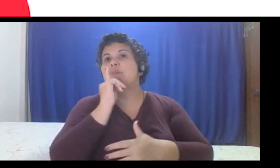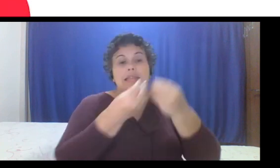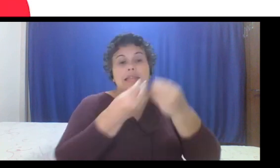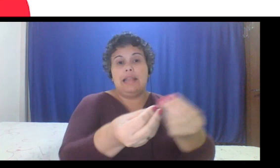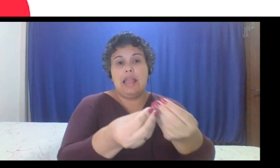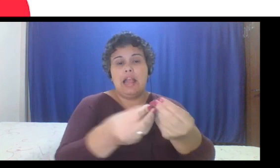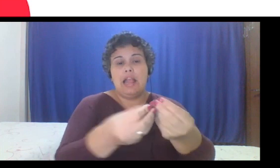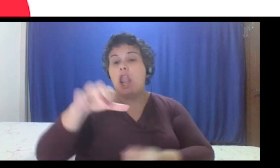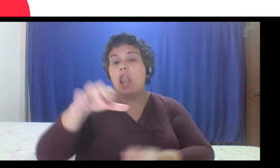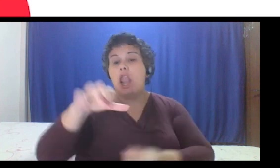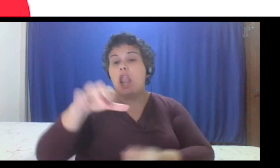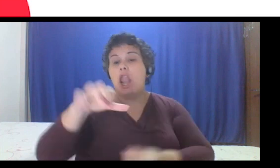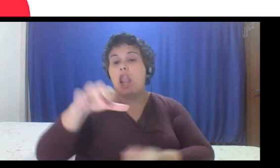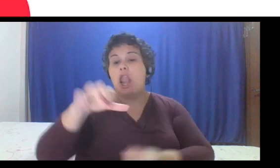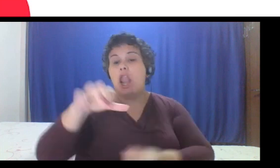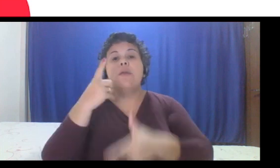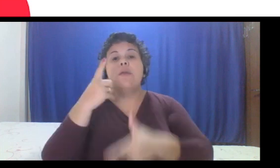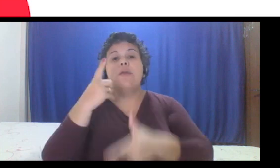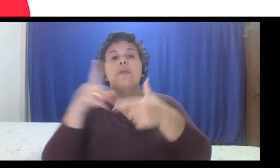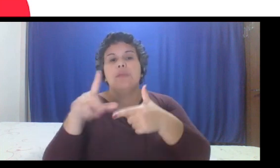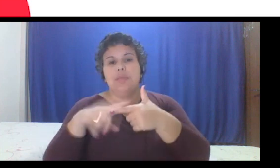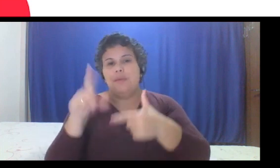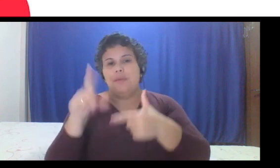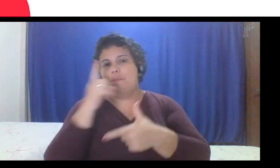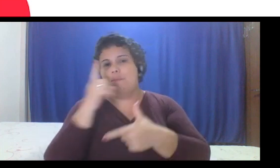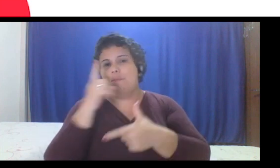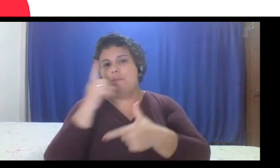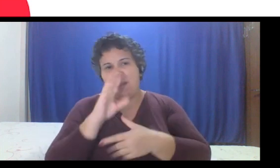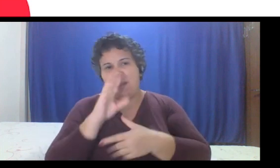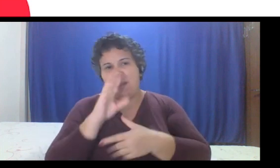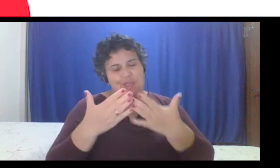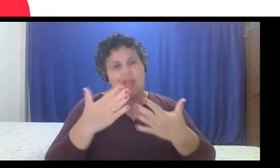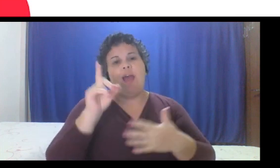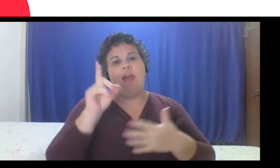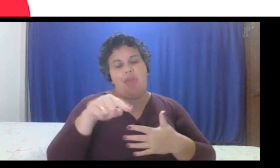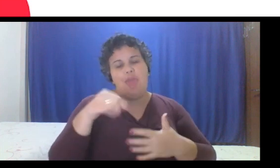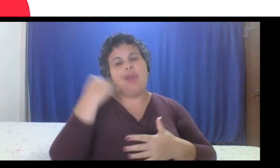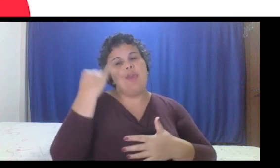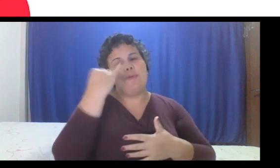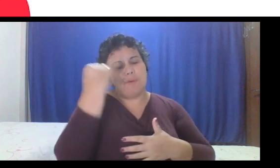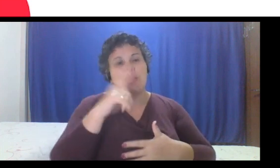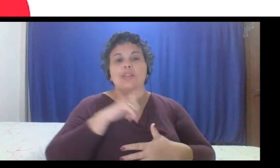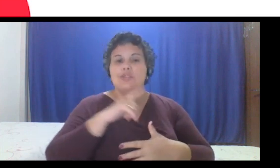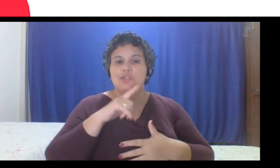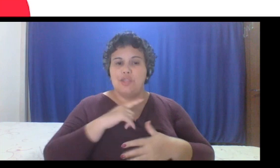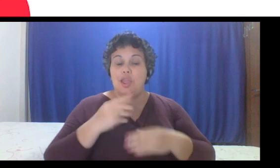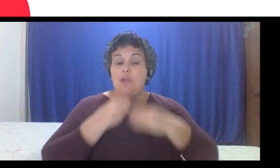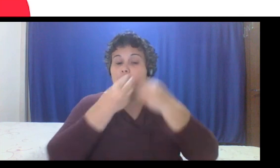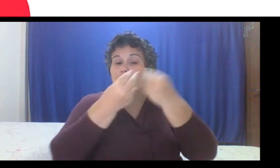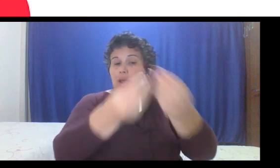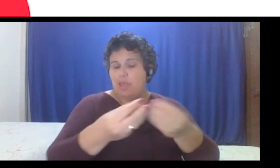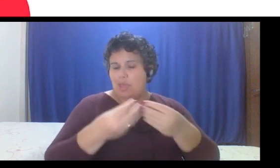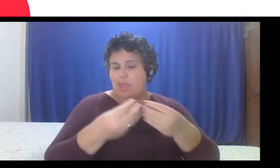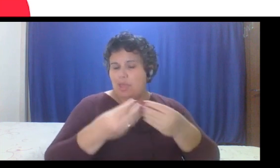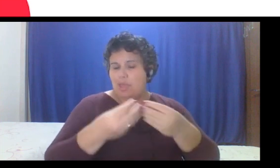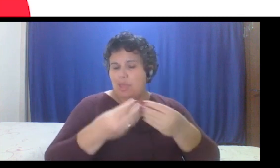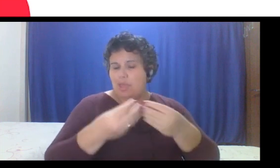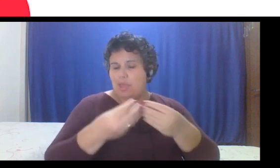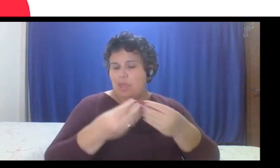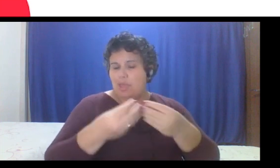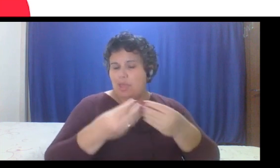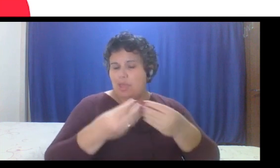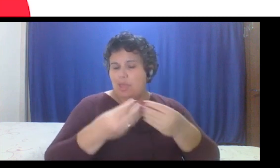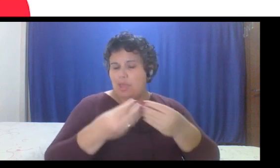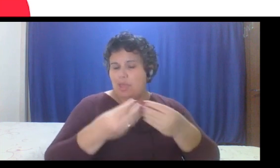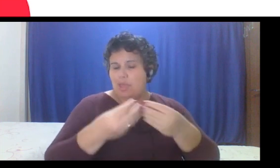métrica meio que valida a outra, né, o importante é eu ter uma grande frequência de deploy, um tempo de entrega baixo,